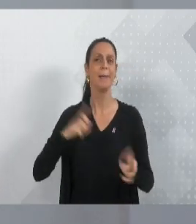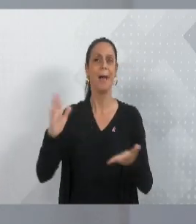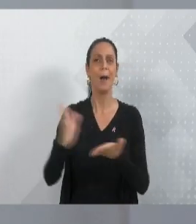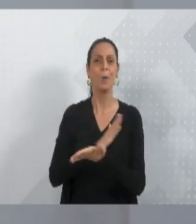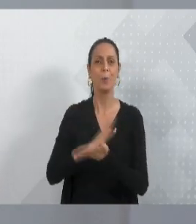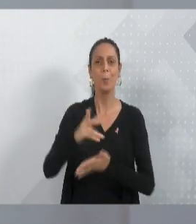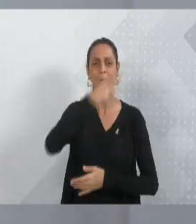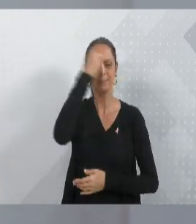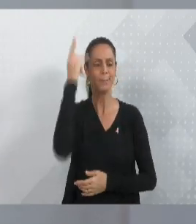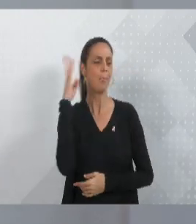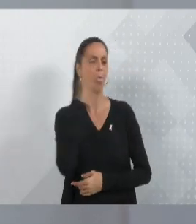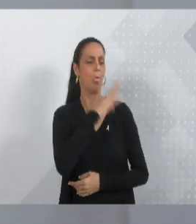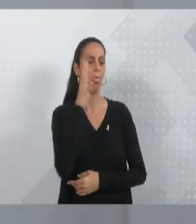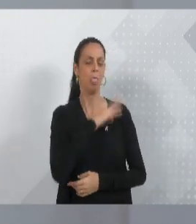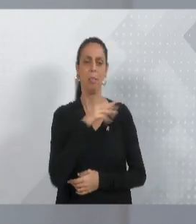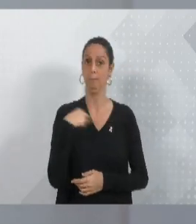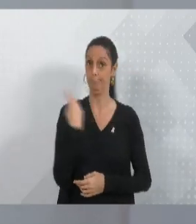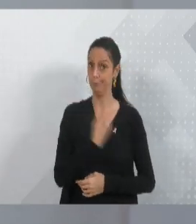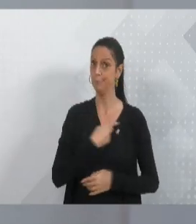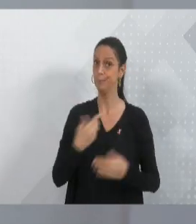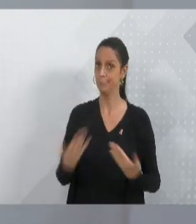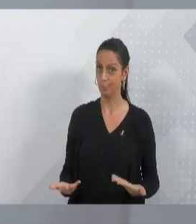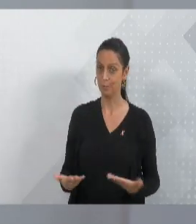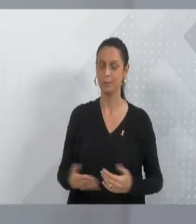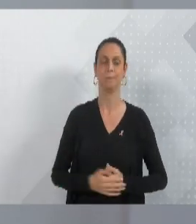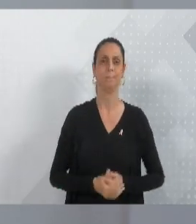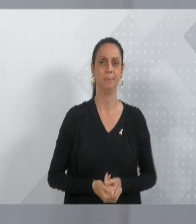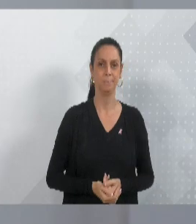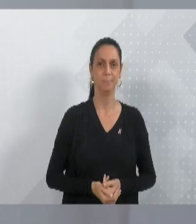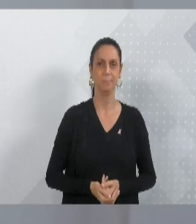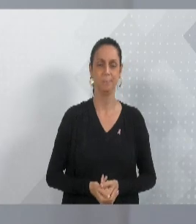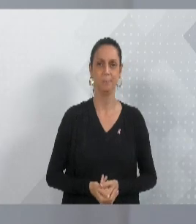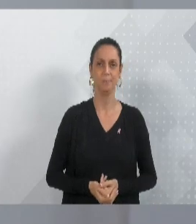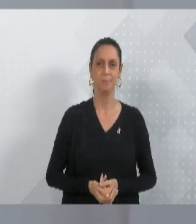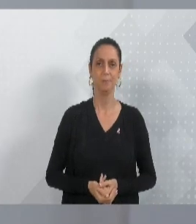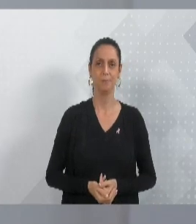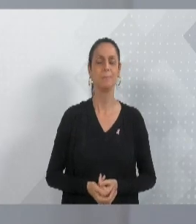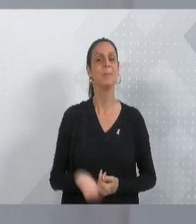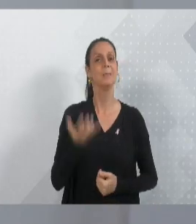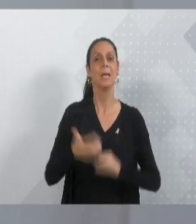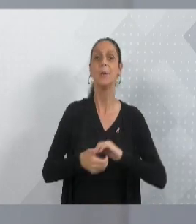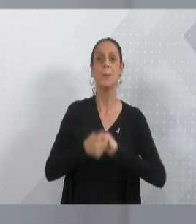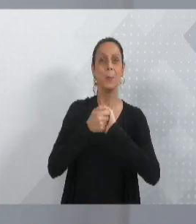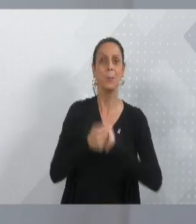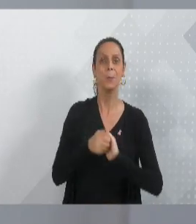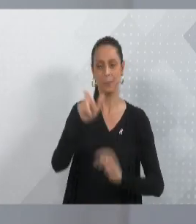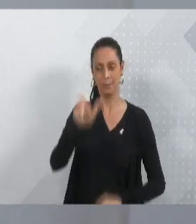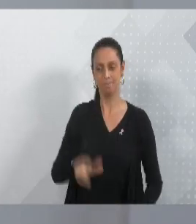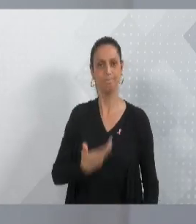também quero trazer uma questão aqui e deixar um cumprimento a um amigo nosso, também,